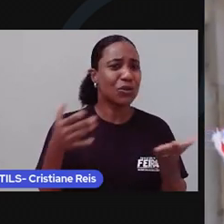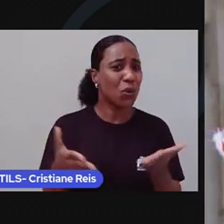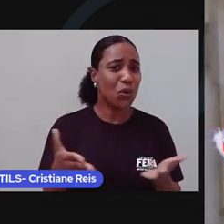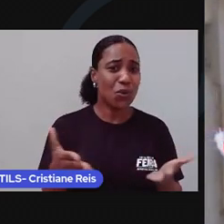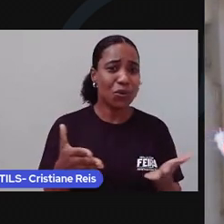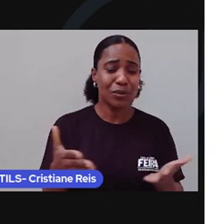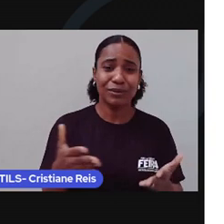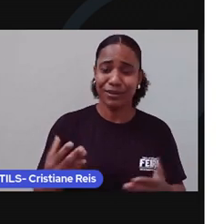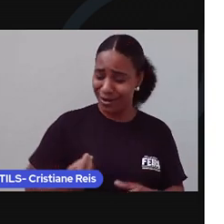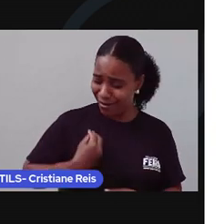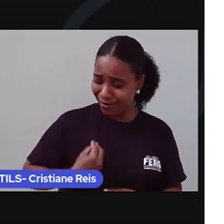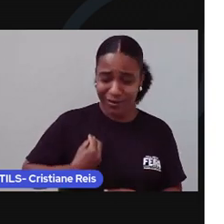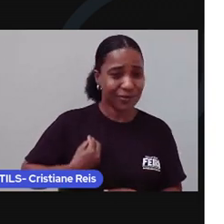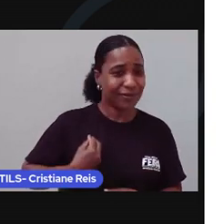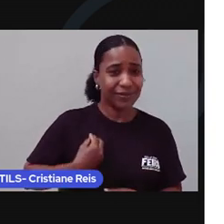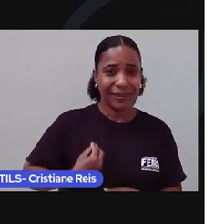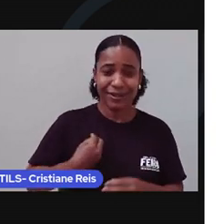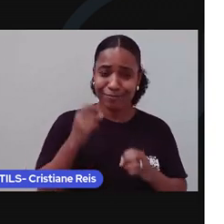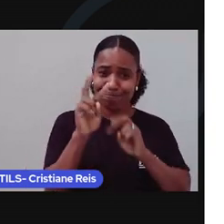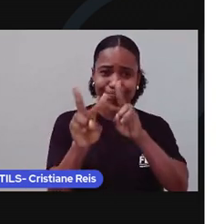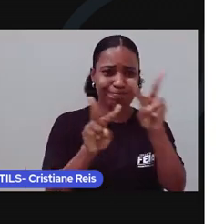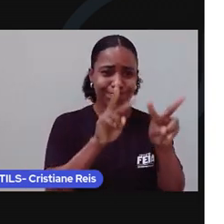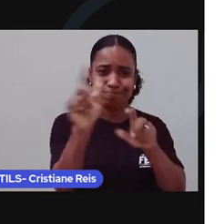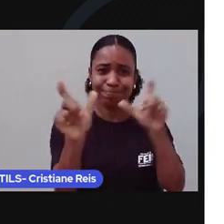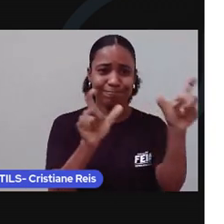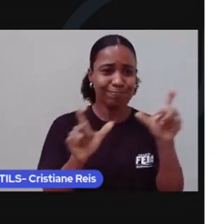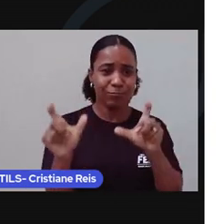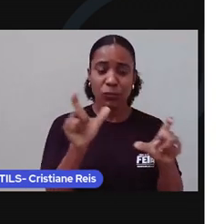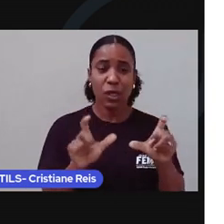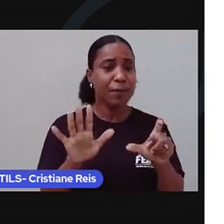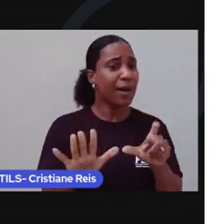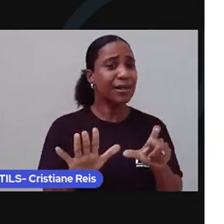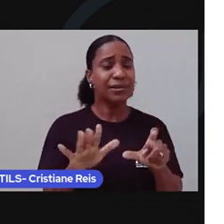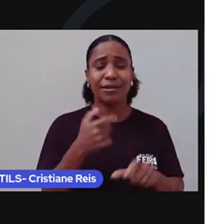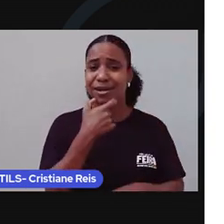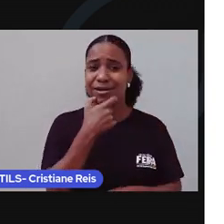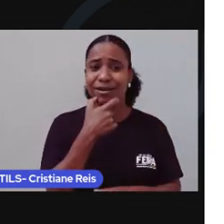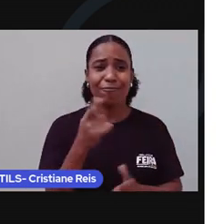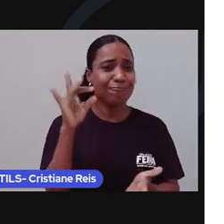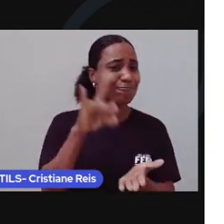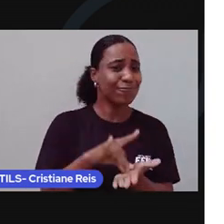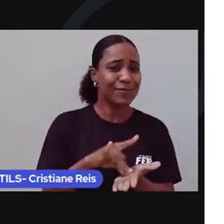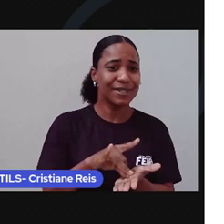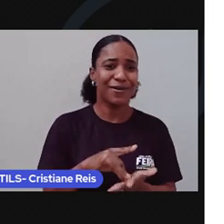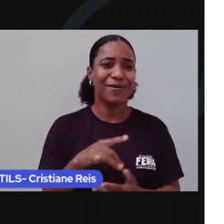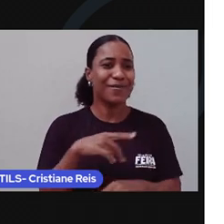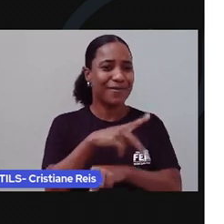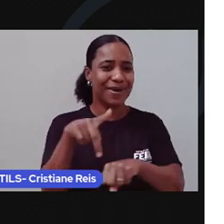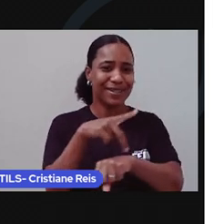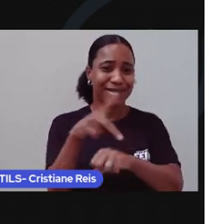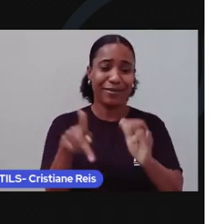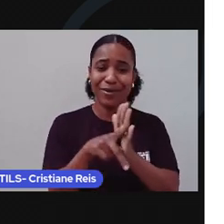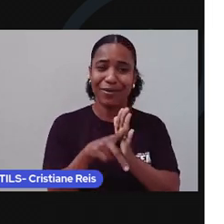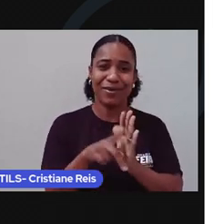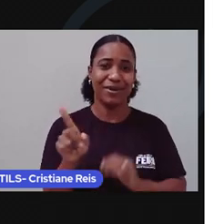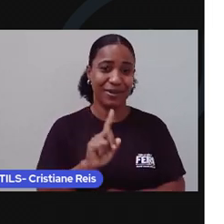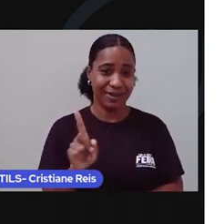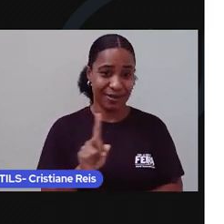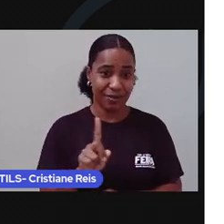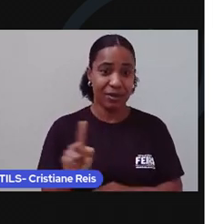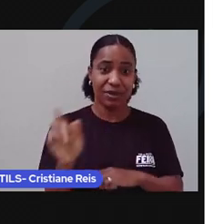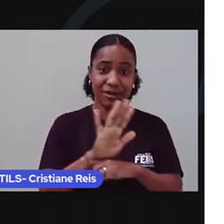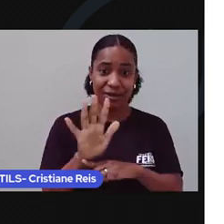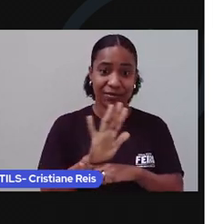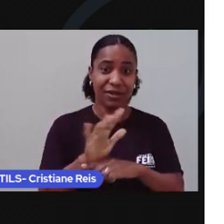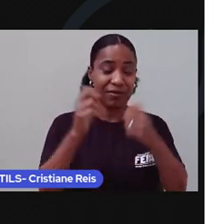mesmo ela não sendo uma língua oficial de nosso país? Neste vídeo, vamos falar um pouco sobre esse fenômeno cultural e